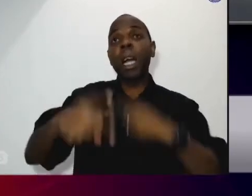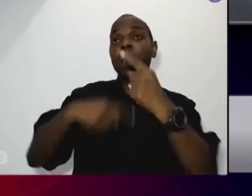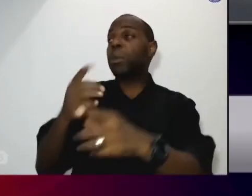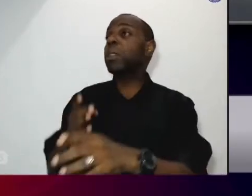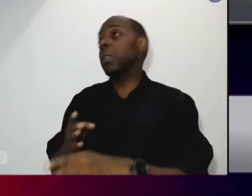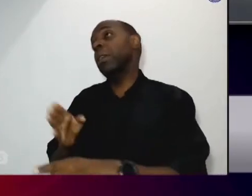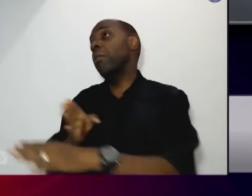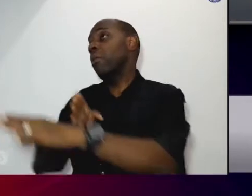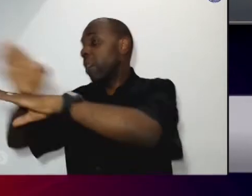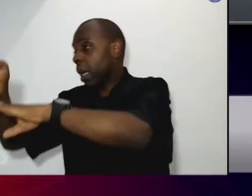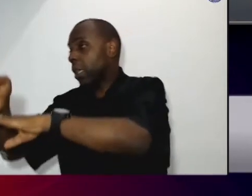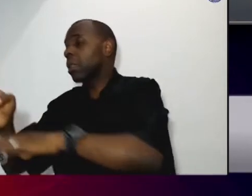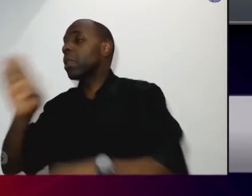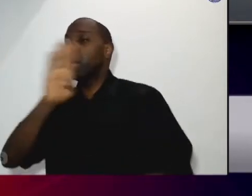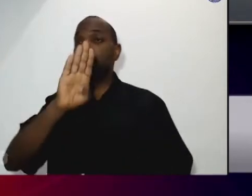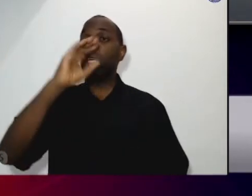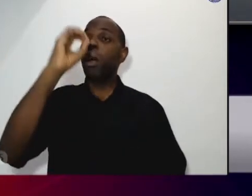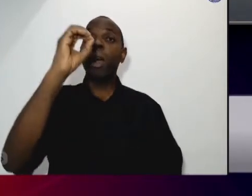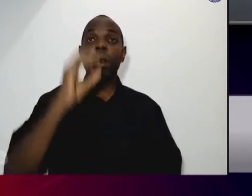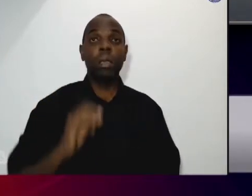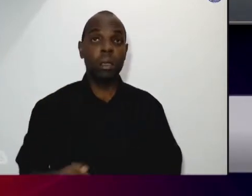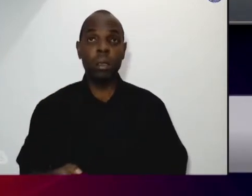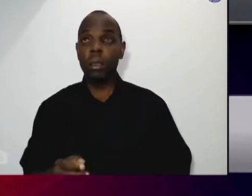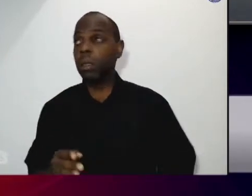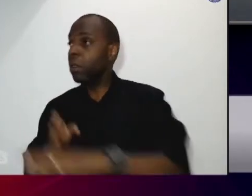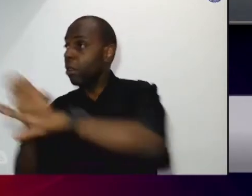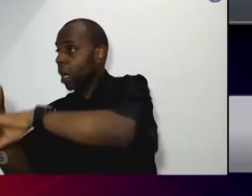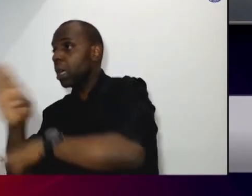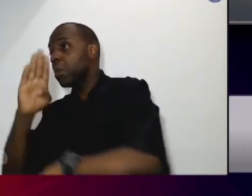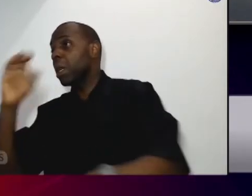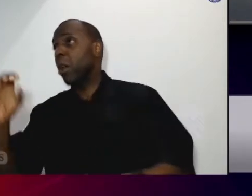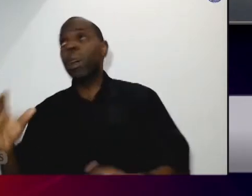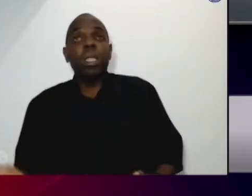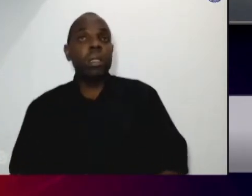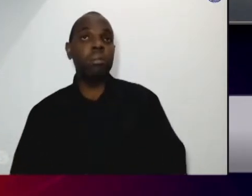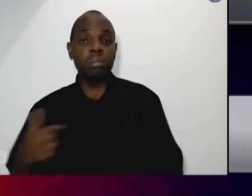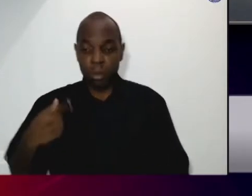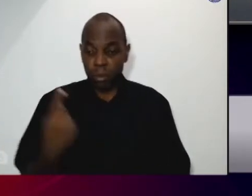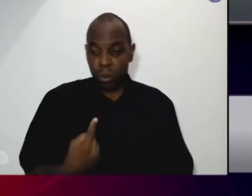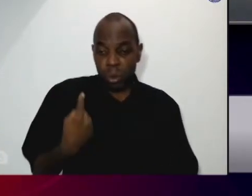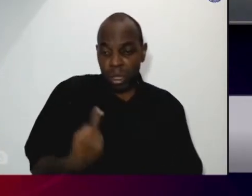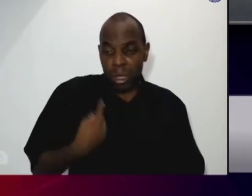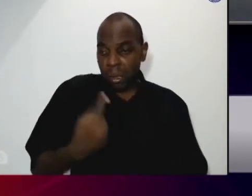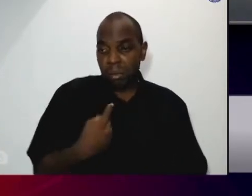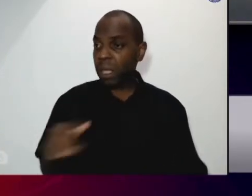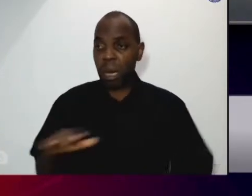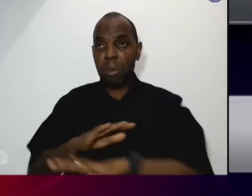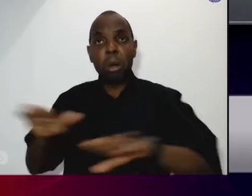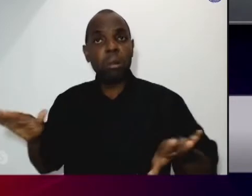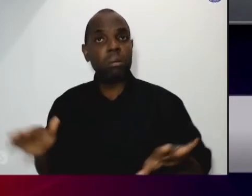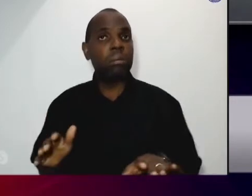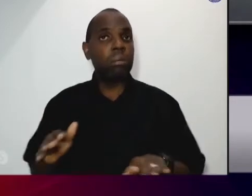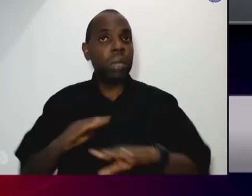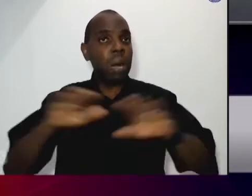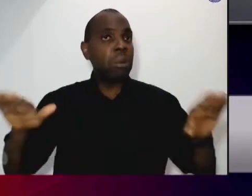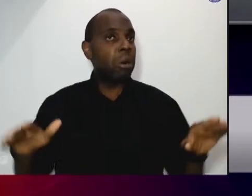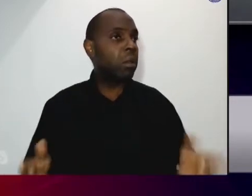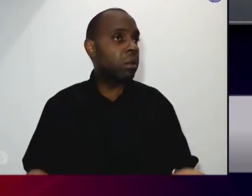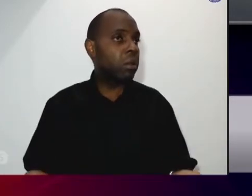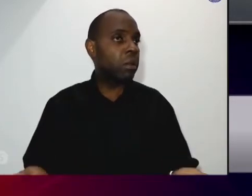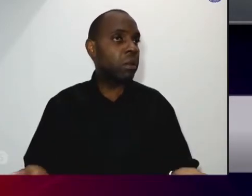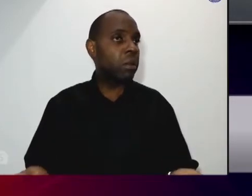a viatura vai atender outras ocorrências e ela fica ali né então assim o nosso trabalho